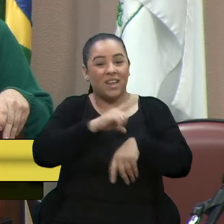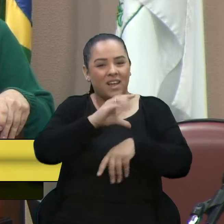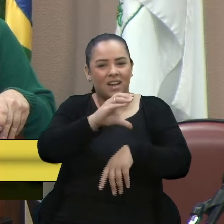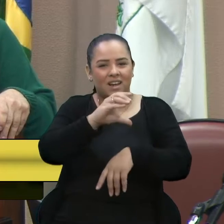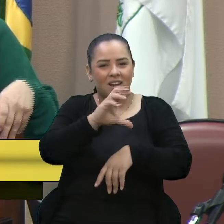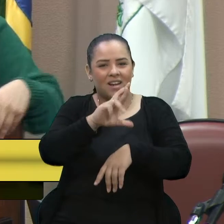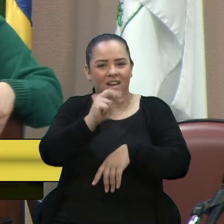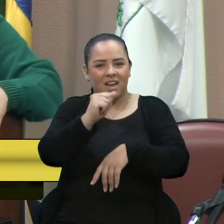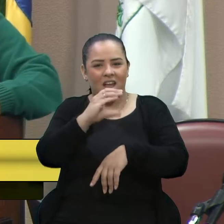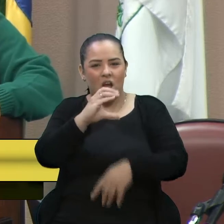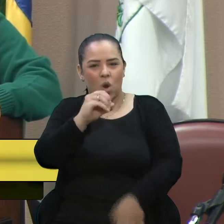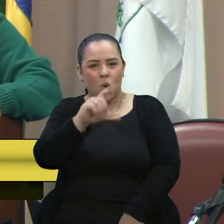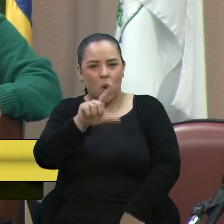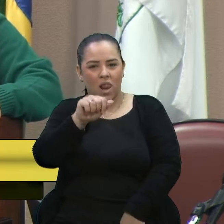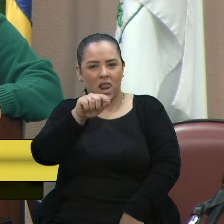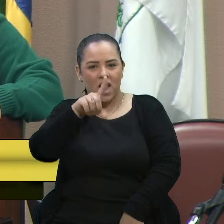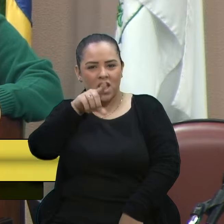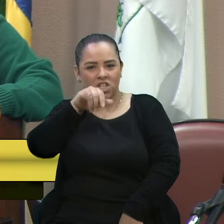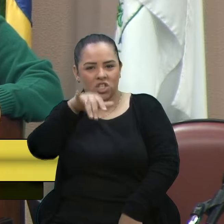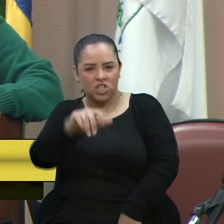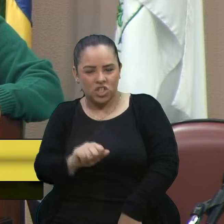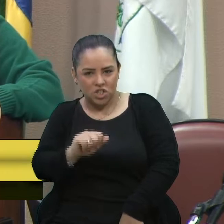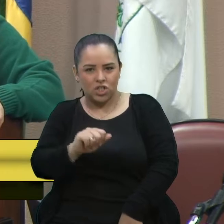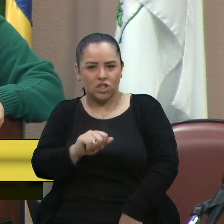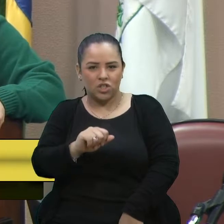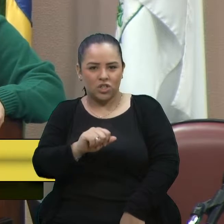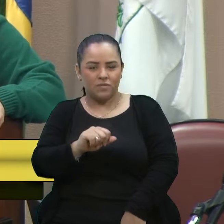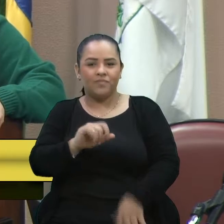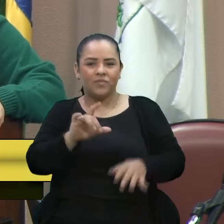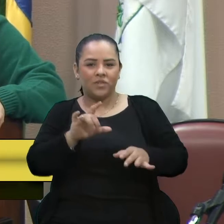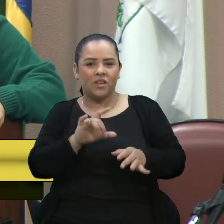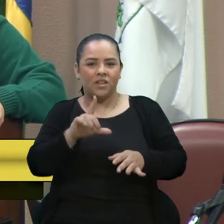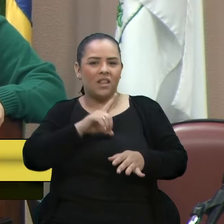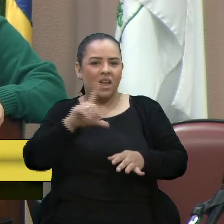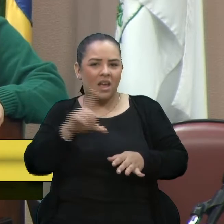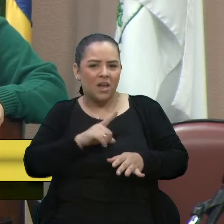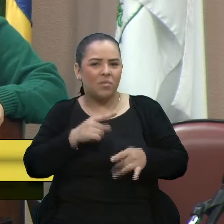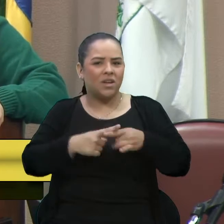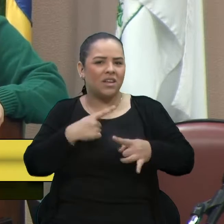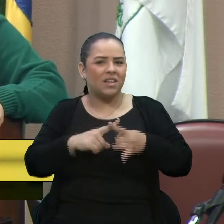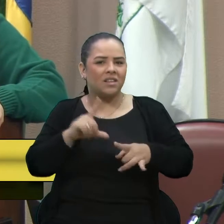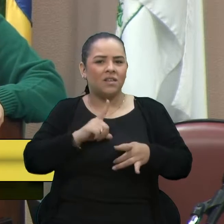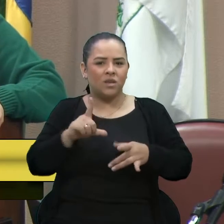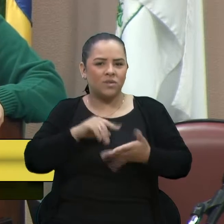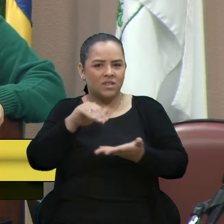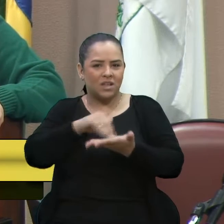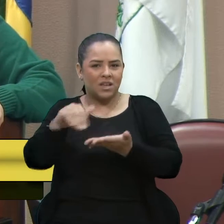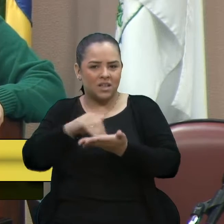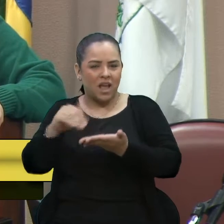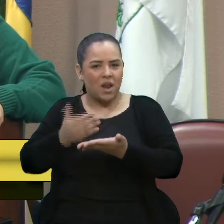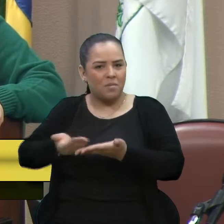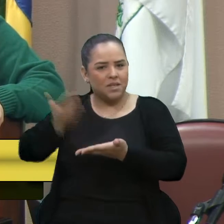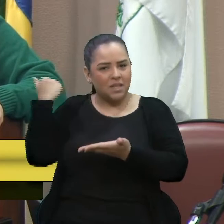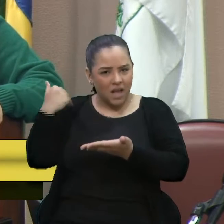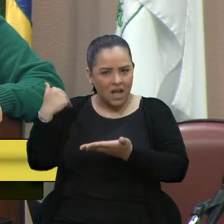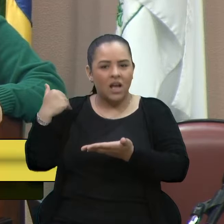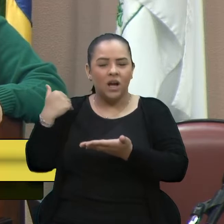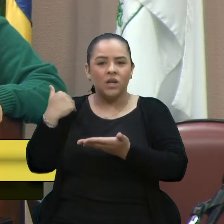Cristiano, hoje chefe de gabinete, ao delegado Paulo, que hoje é o secretário do município, que conseguiram acabar com a cracolândia